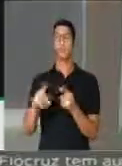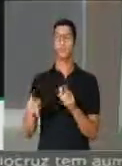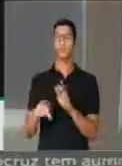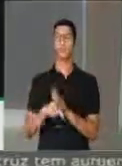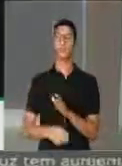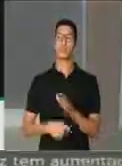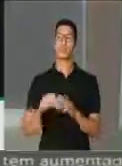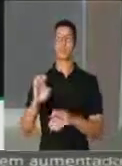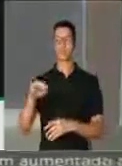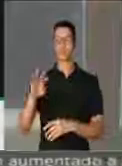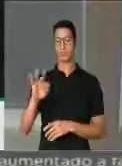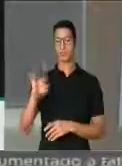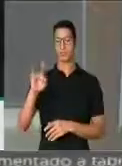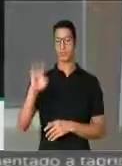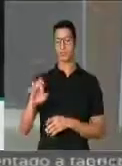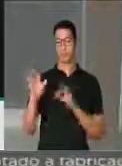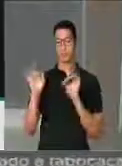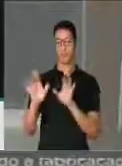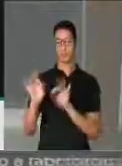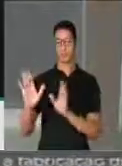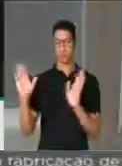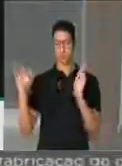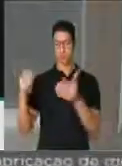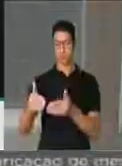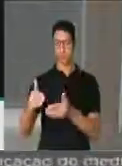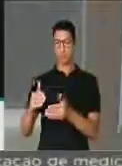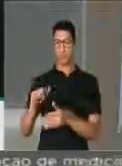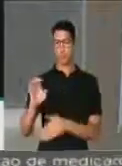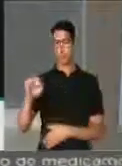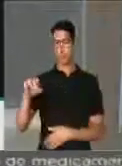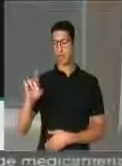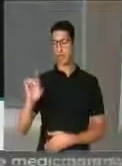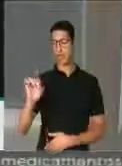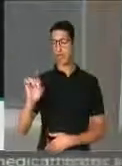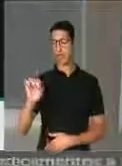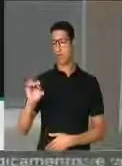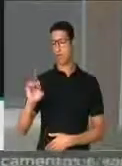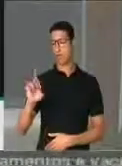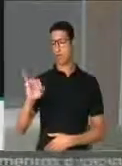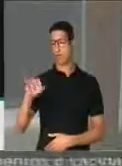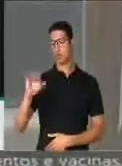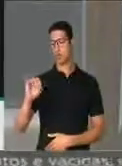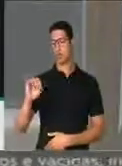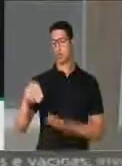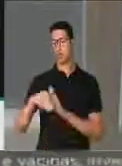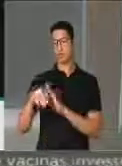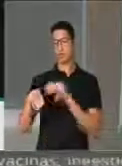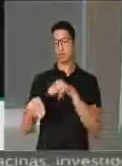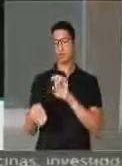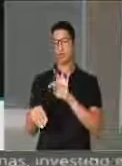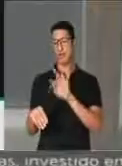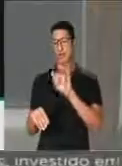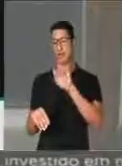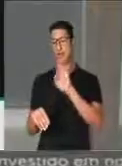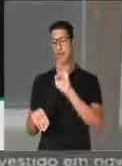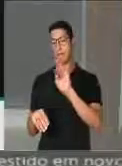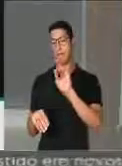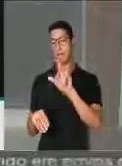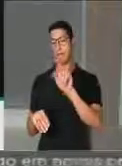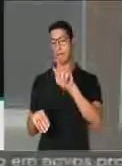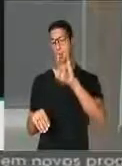As entidades especializadas de endocrinologia, metabologia, nutrologia,